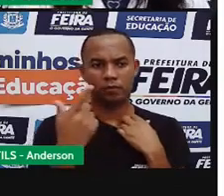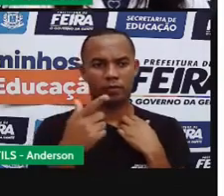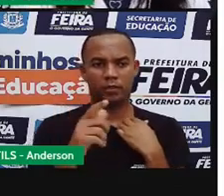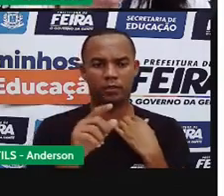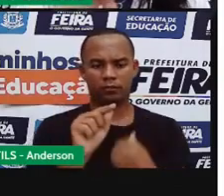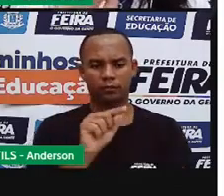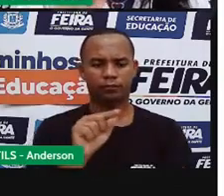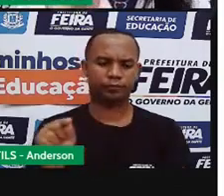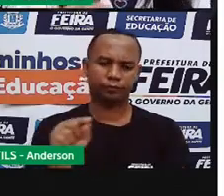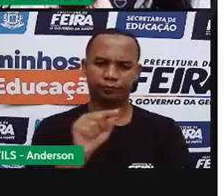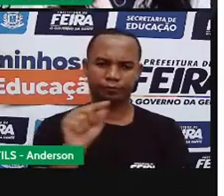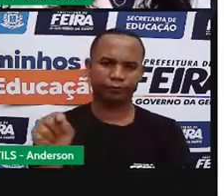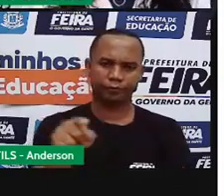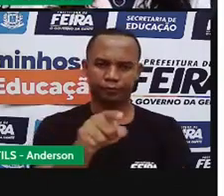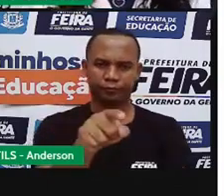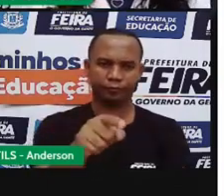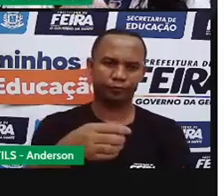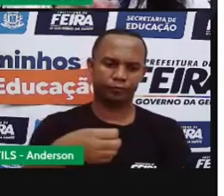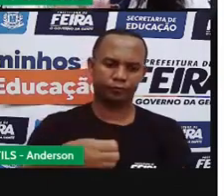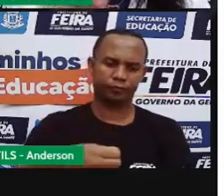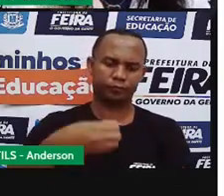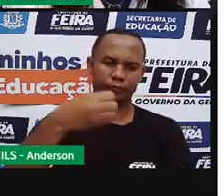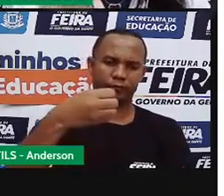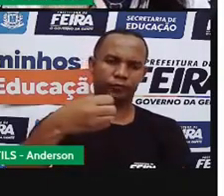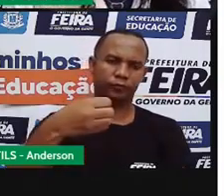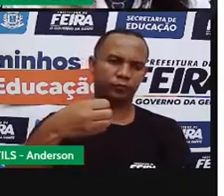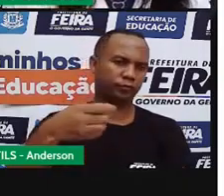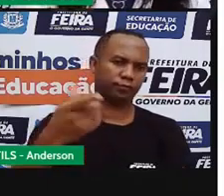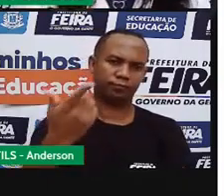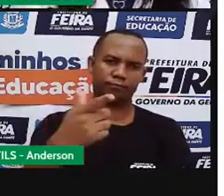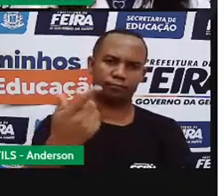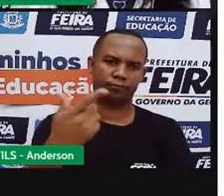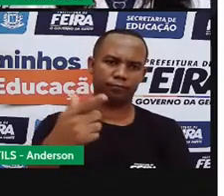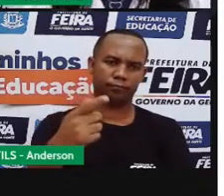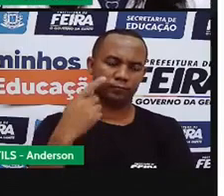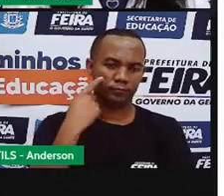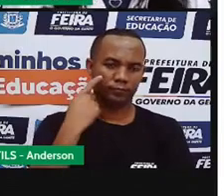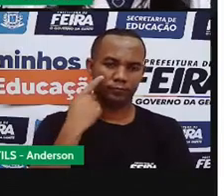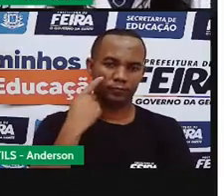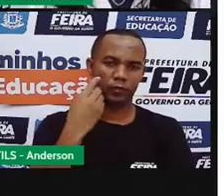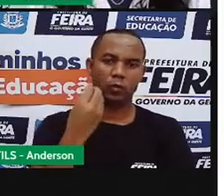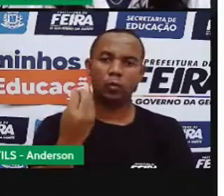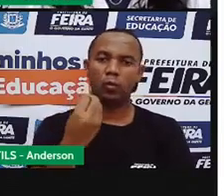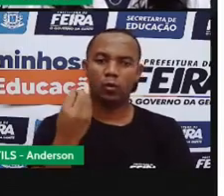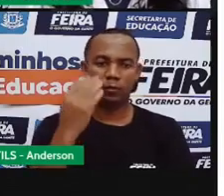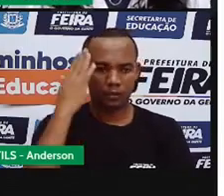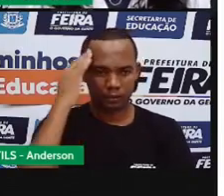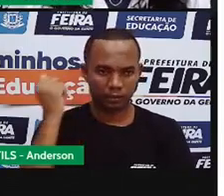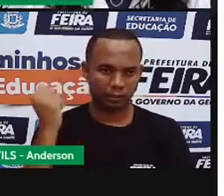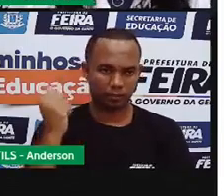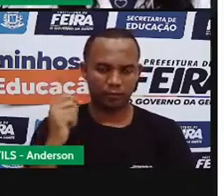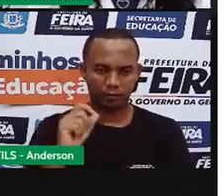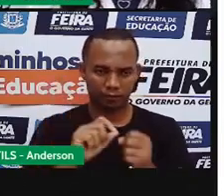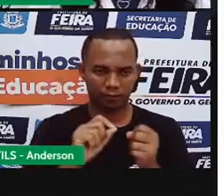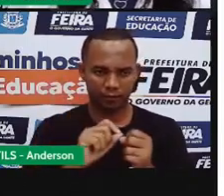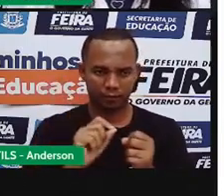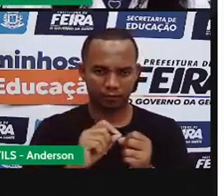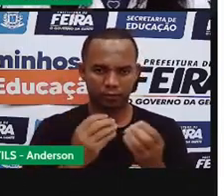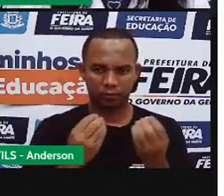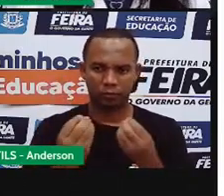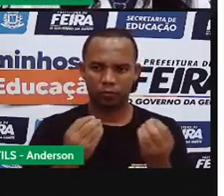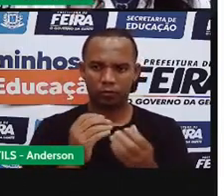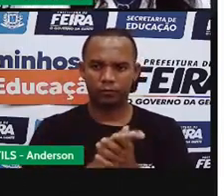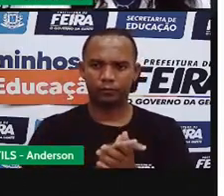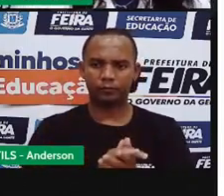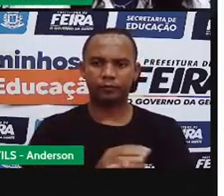desenho da divisão dos litros, de mililitro até litro. O que a gente pode fazer? Se